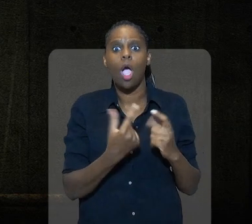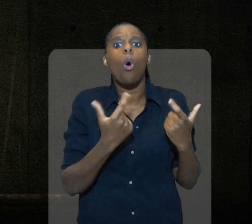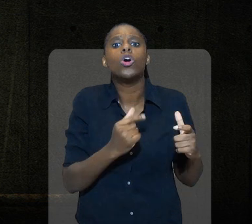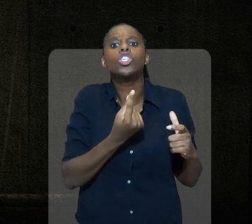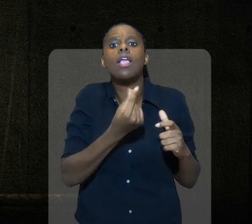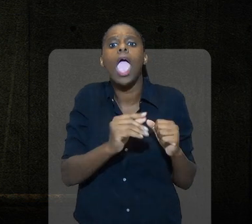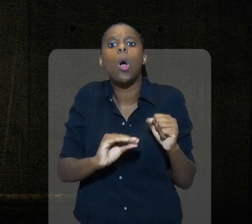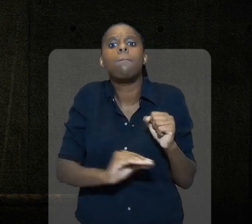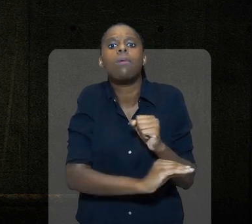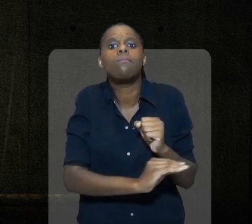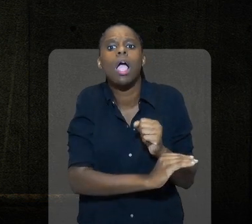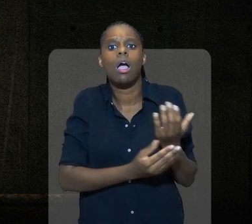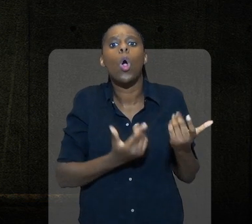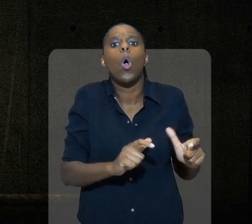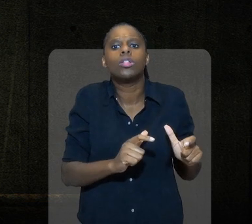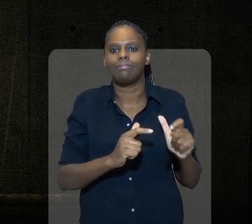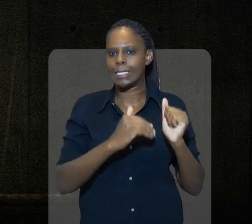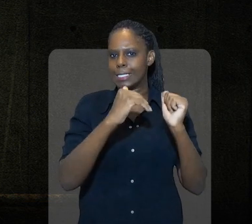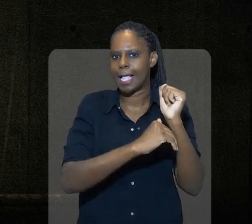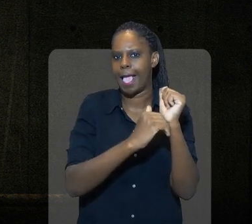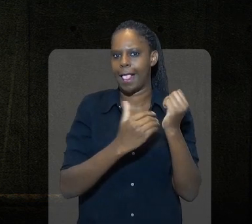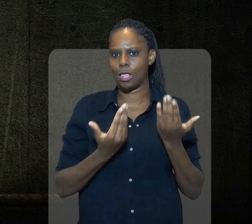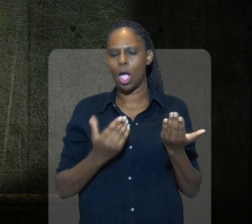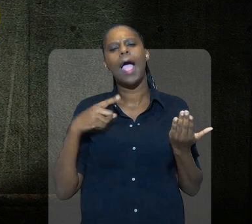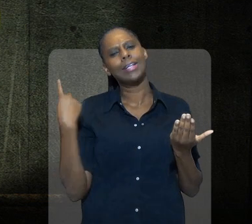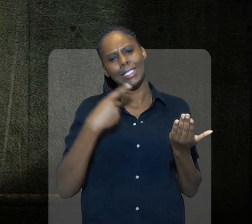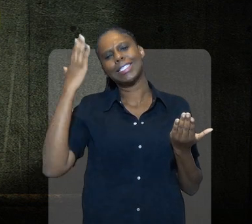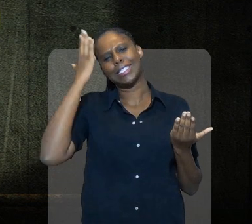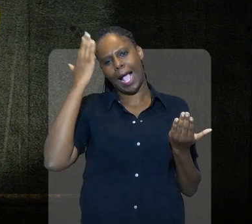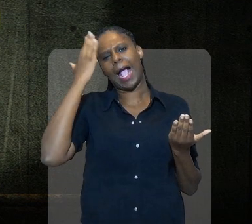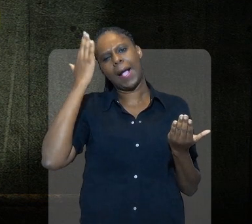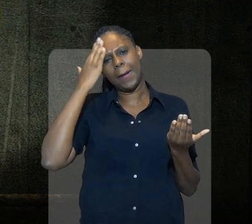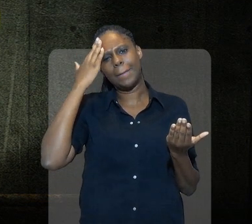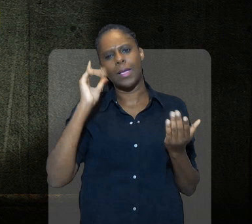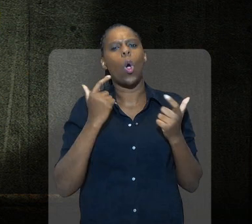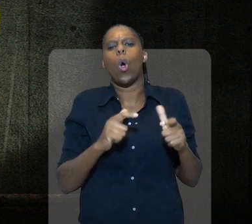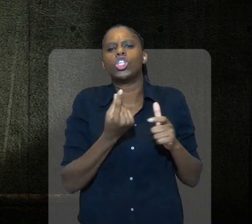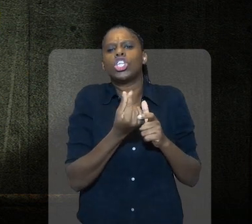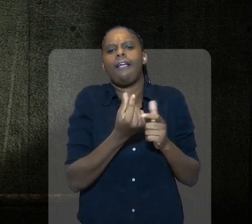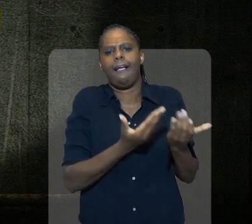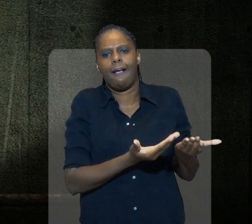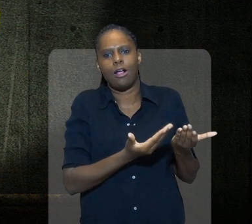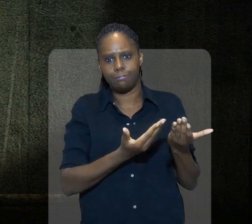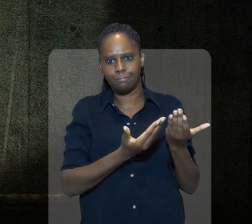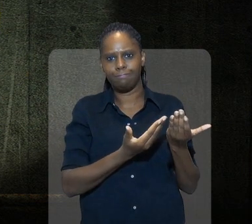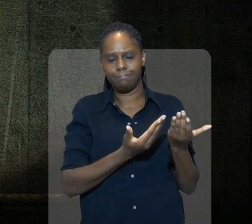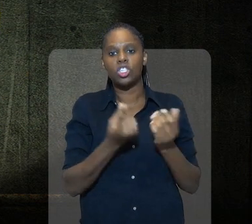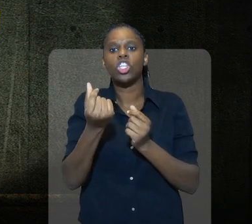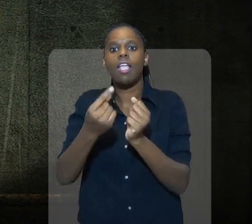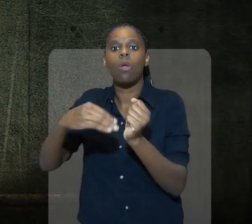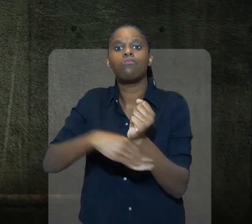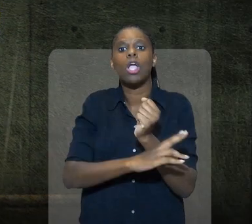destino desses recursos é mantido em segredo. Mas todo mundo sabe pra onde esse dinheiro vai. Fraudes e